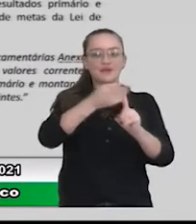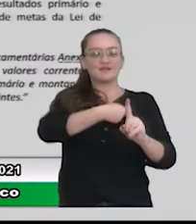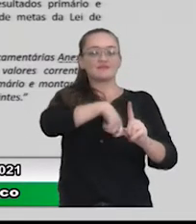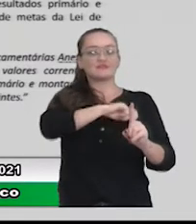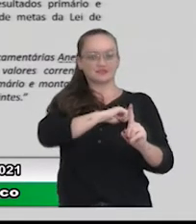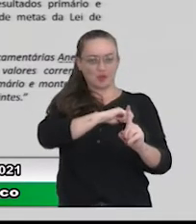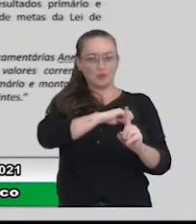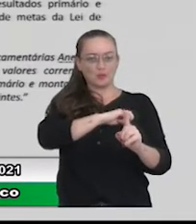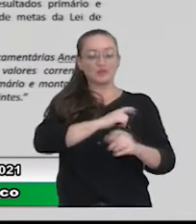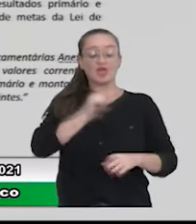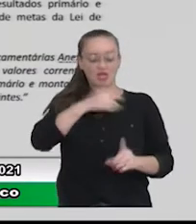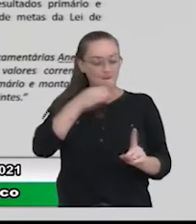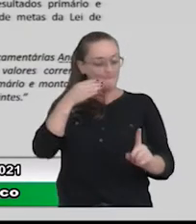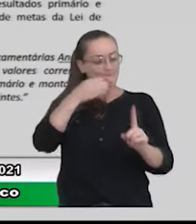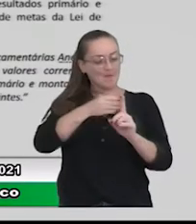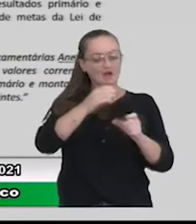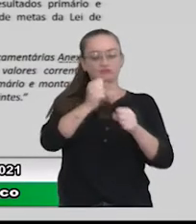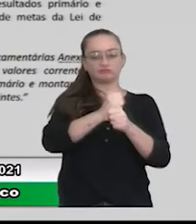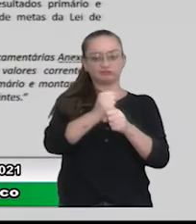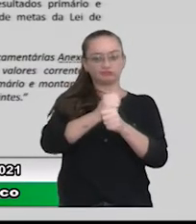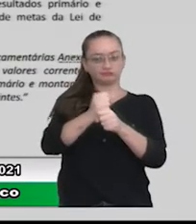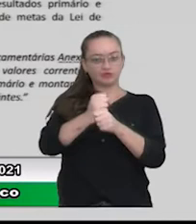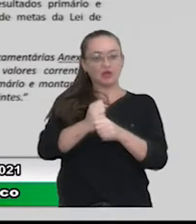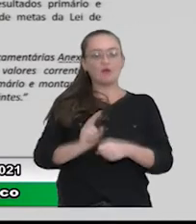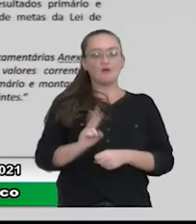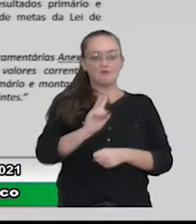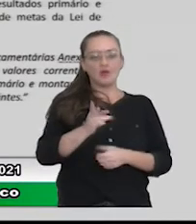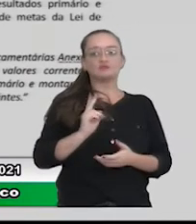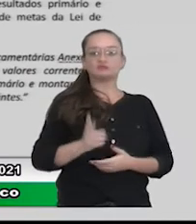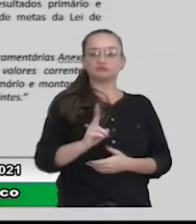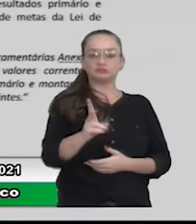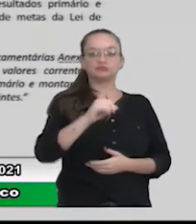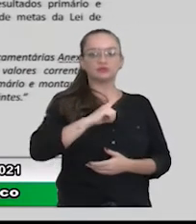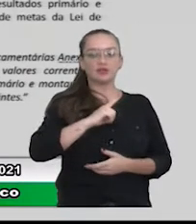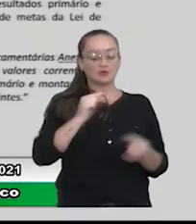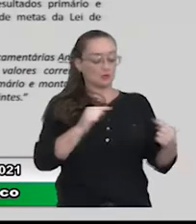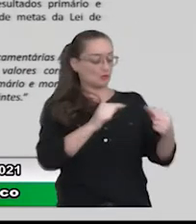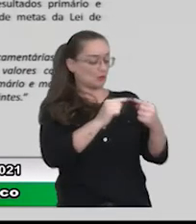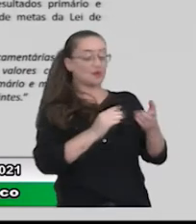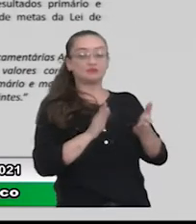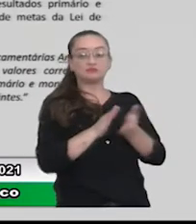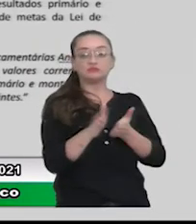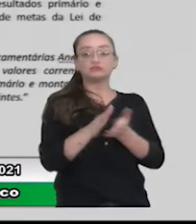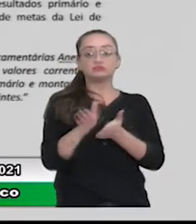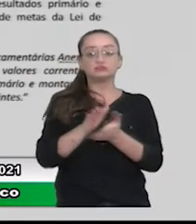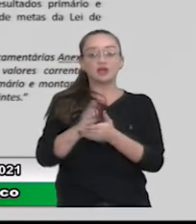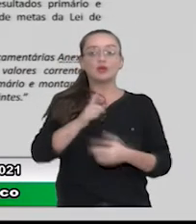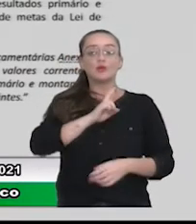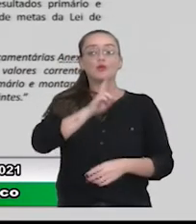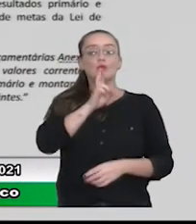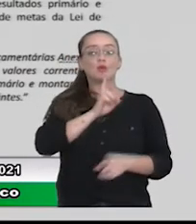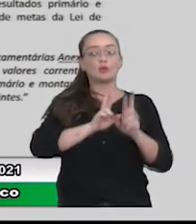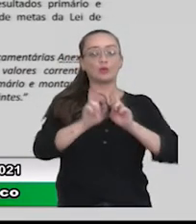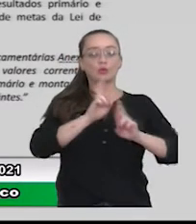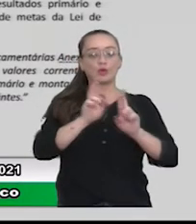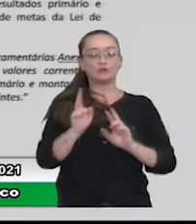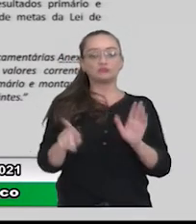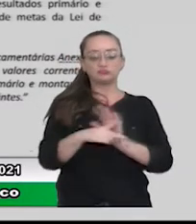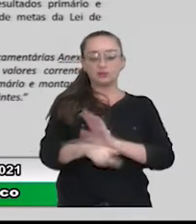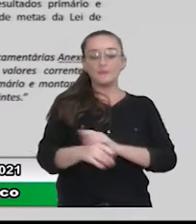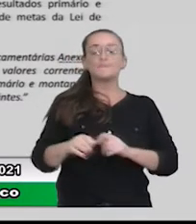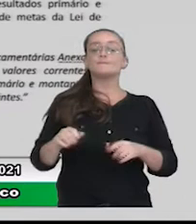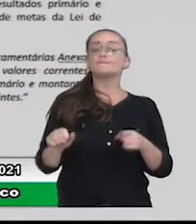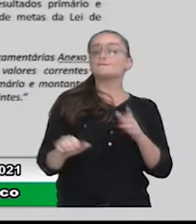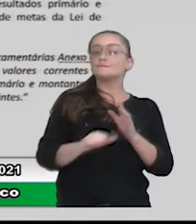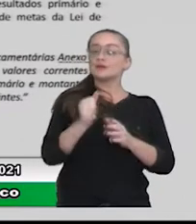estabelecidos metas anuais em valores correntes e constantes relativa a despesas, despesa, resultado nominal, resultado primário e